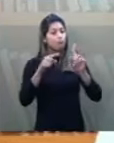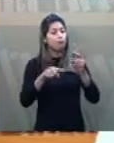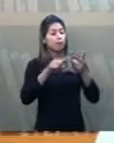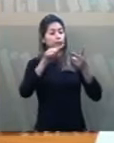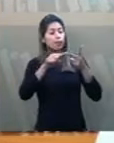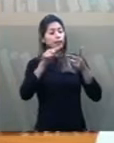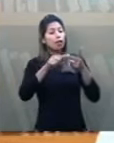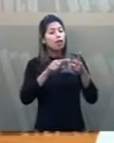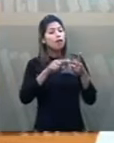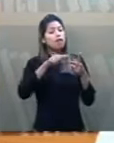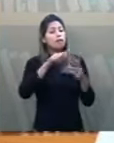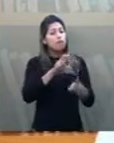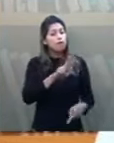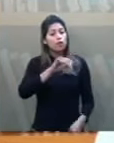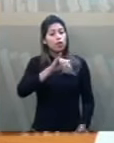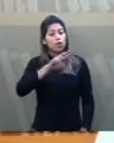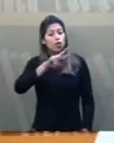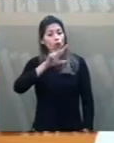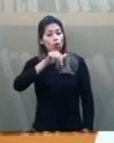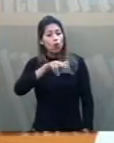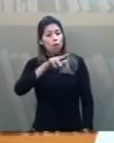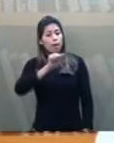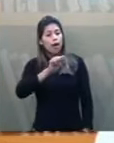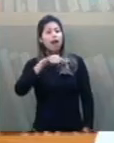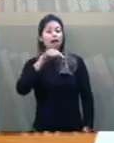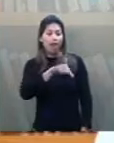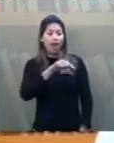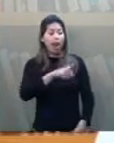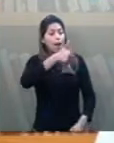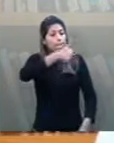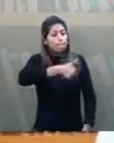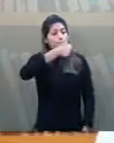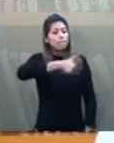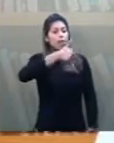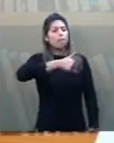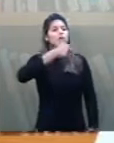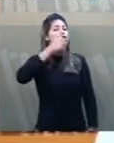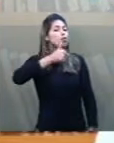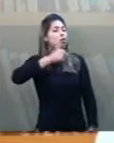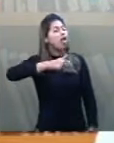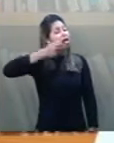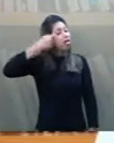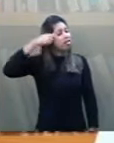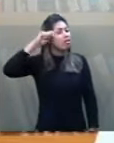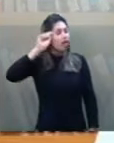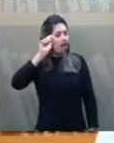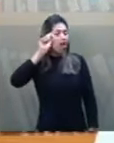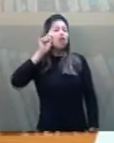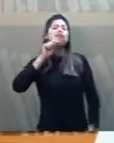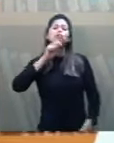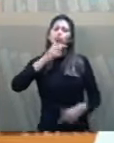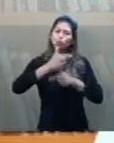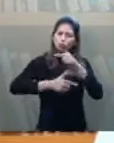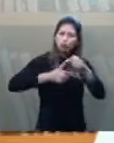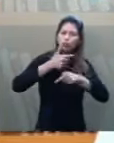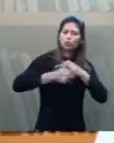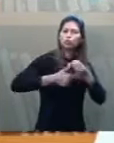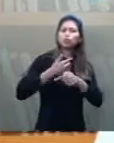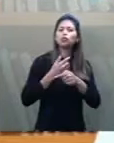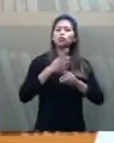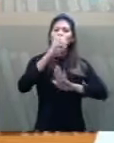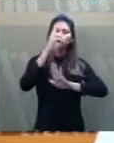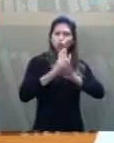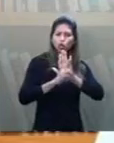Pinto, primeira mulher negra a ocupar o cargo de diretora da instituição